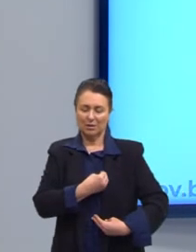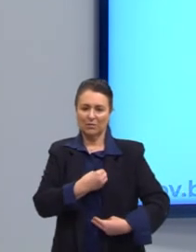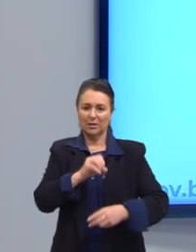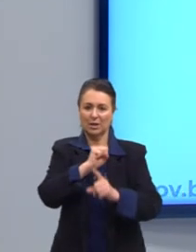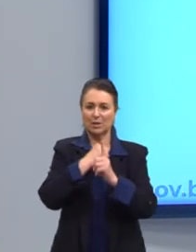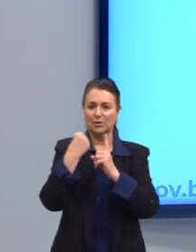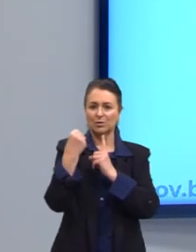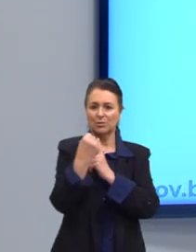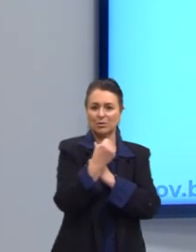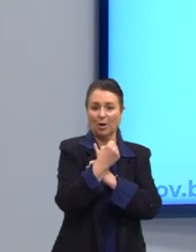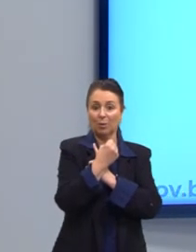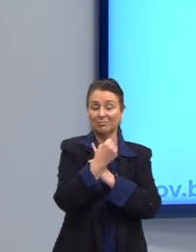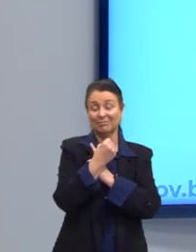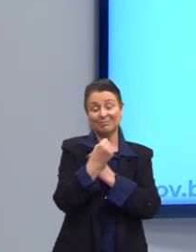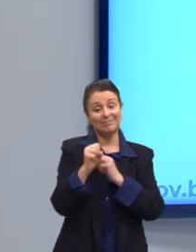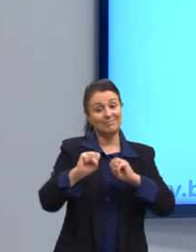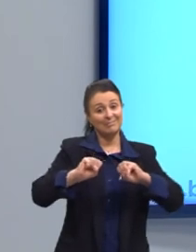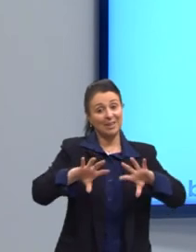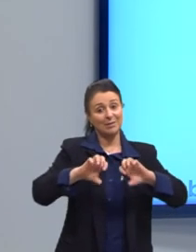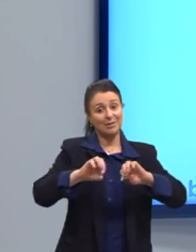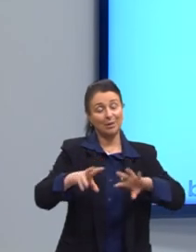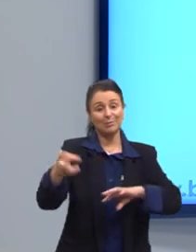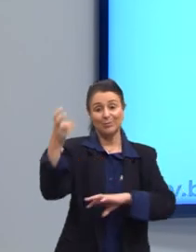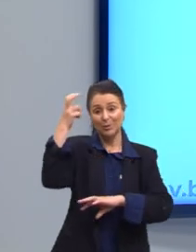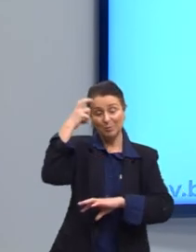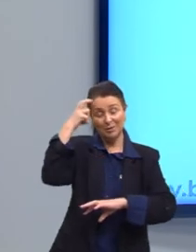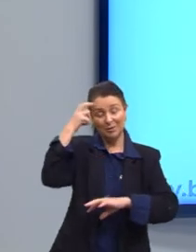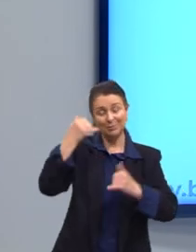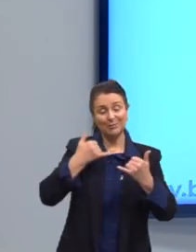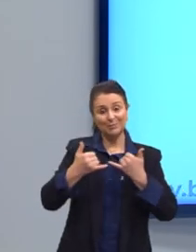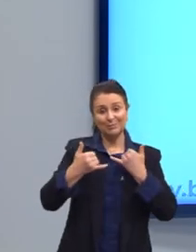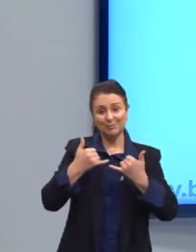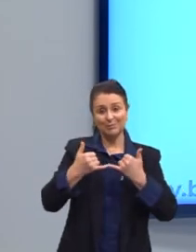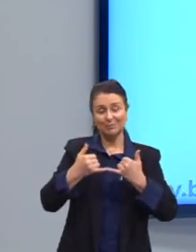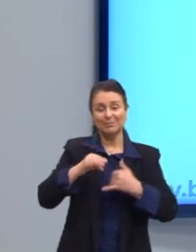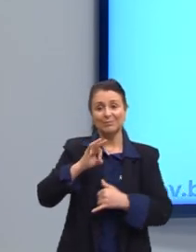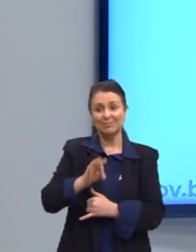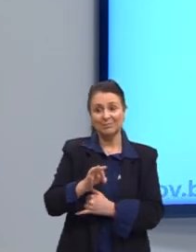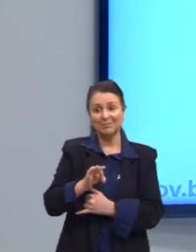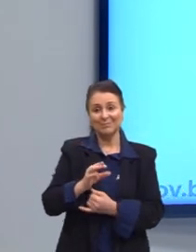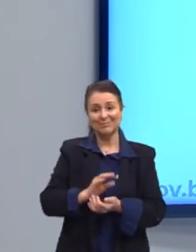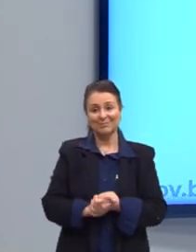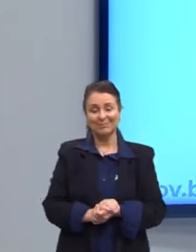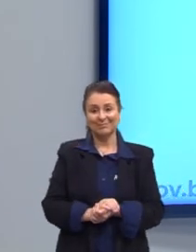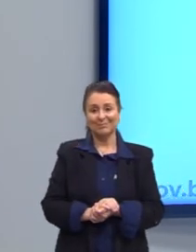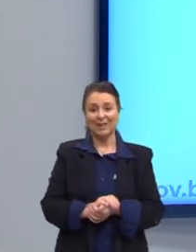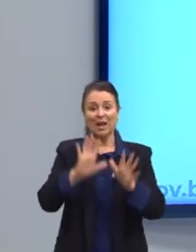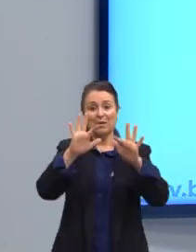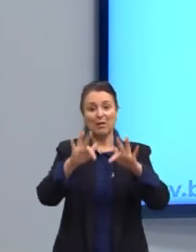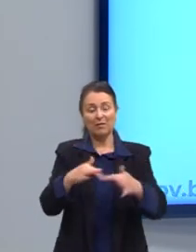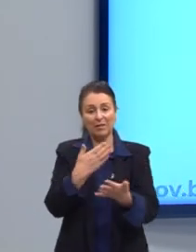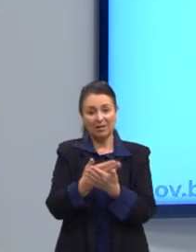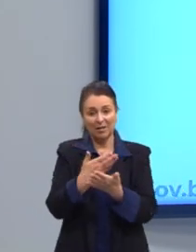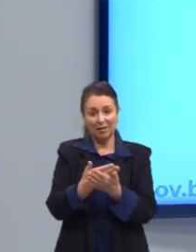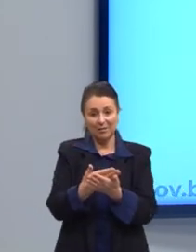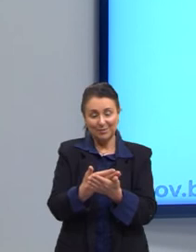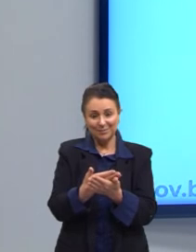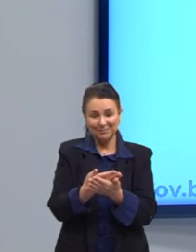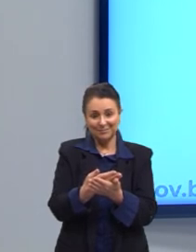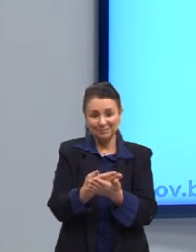como a educação e a cultura, por exemplo. Correto? Por aqui vamos encerrando a sala de hoje,